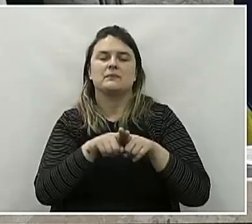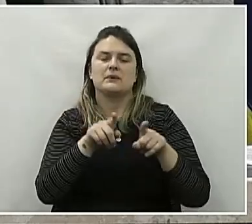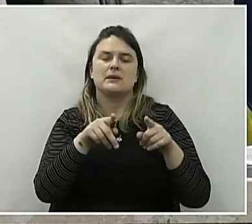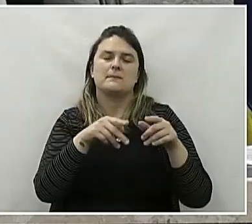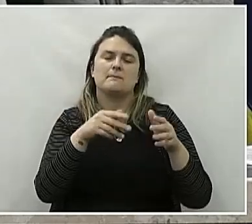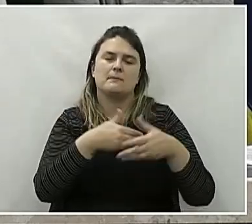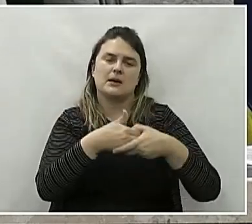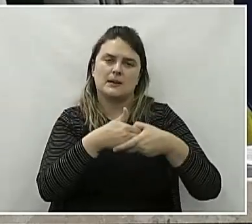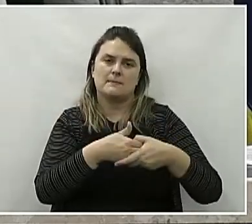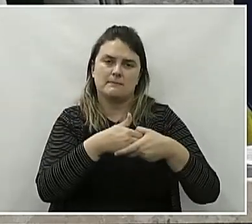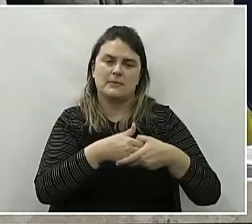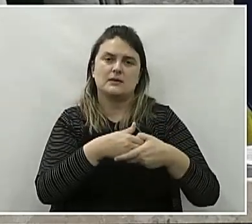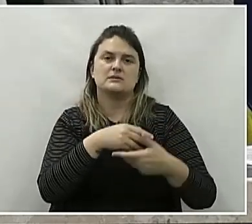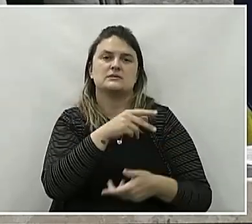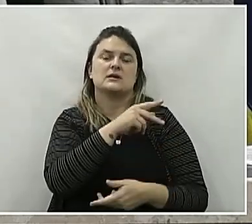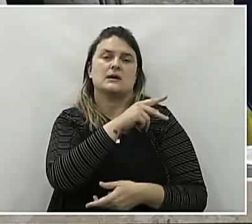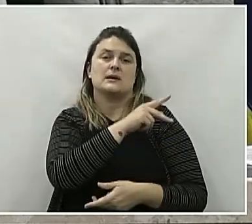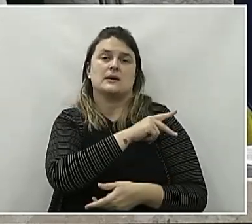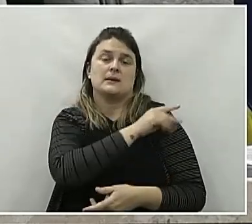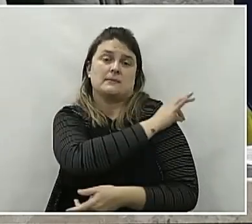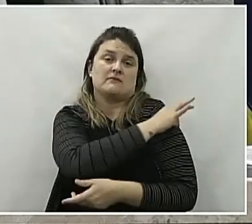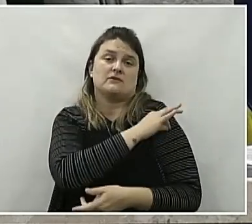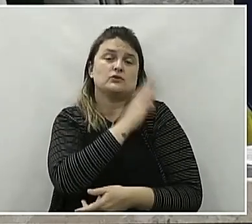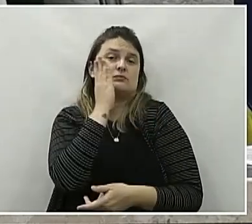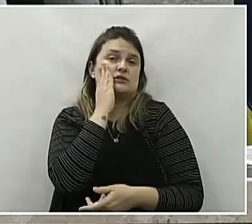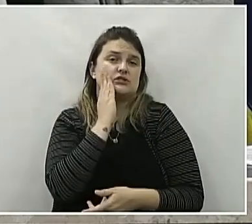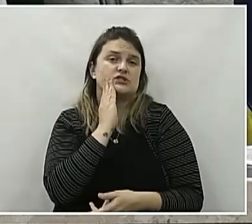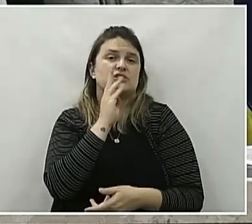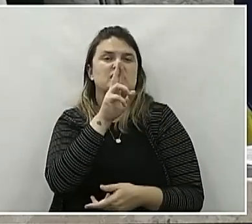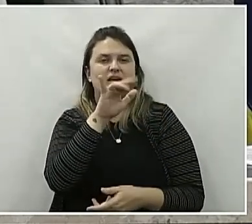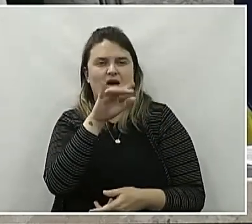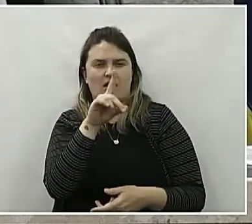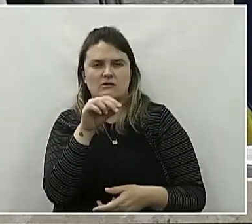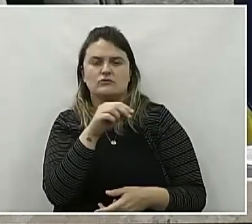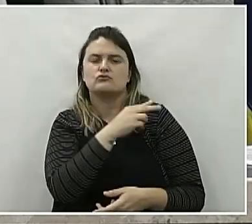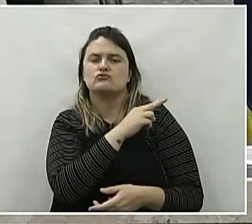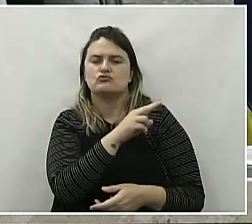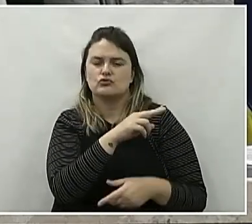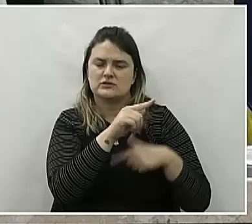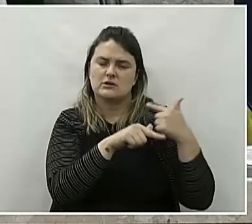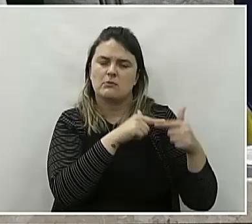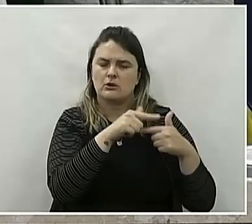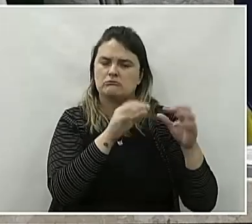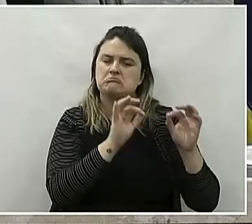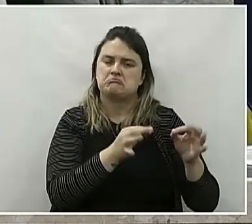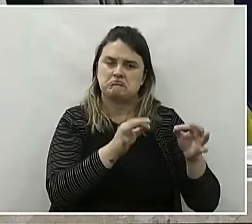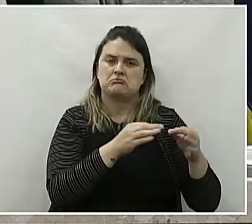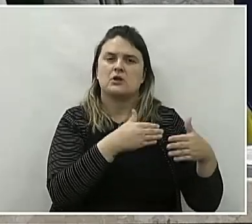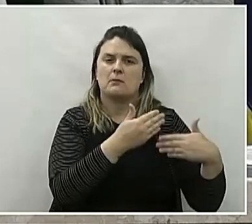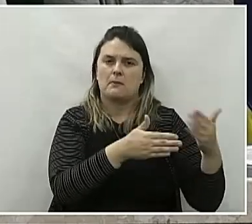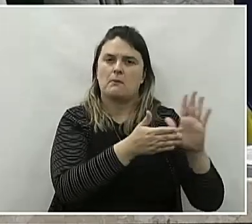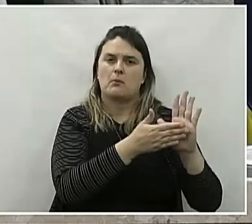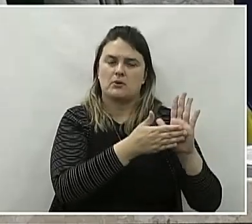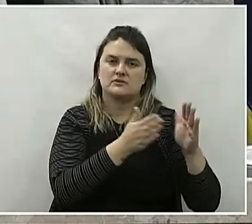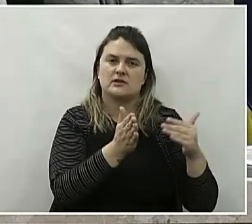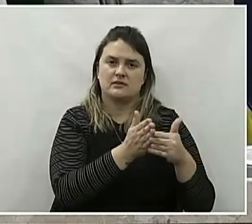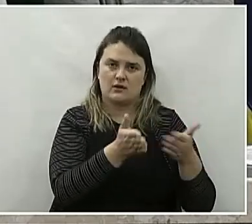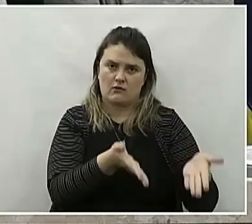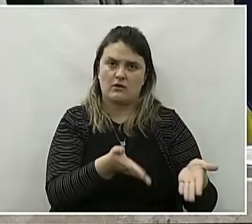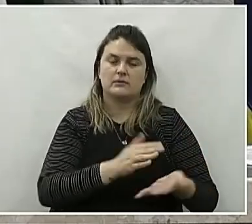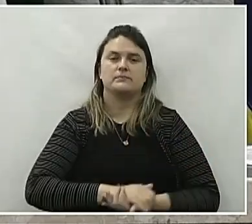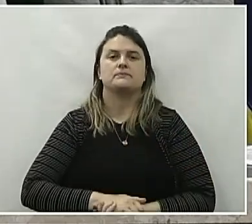Bastir e o Ricardo pela campanha limpa e honesta que desenvolveram durante essa campanha até aqui.